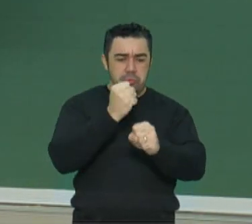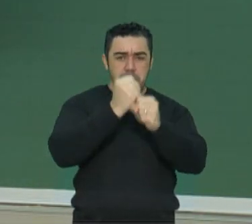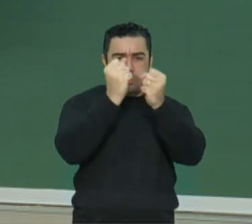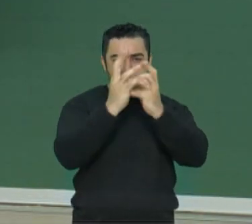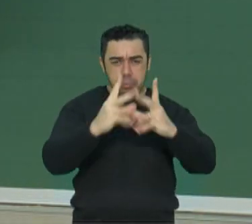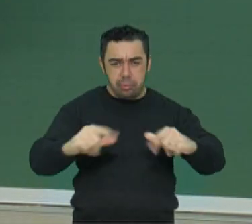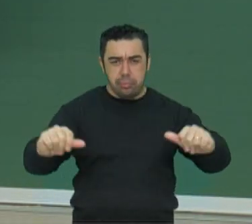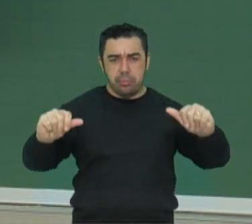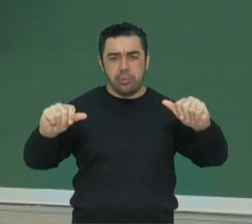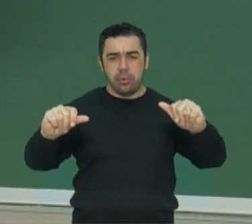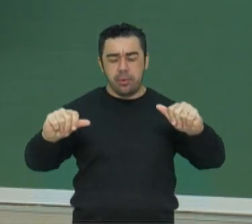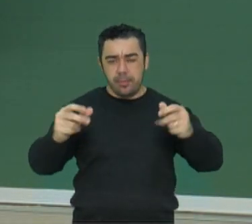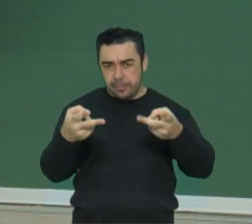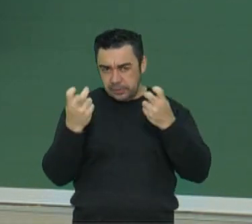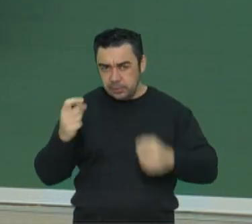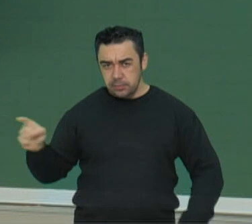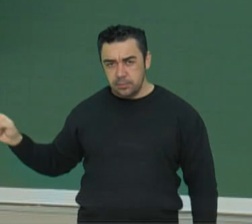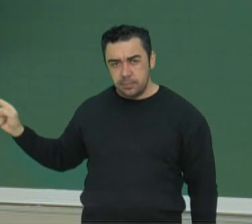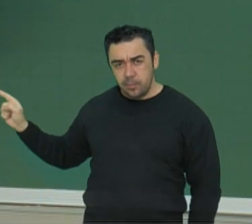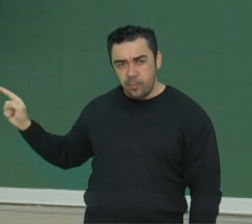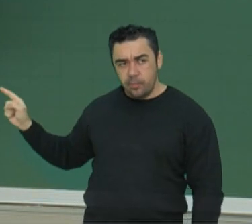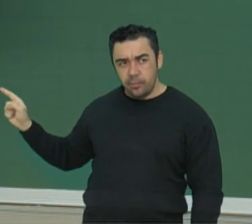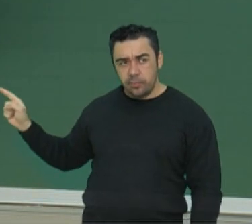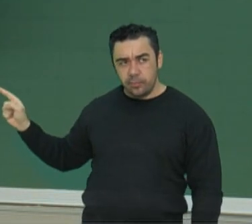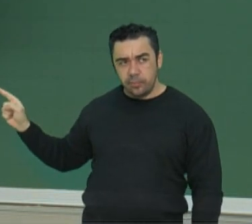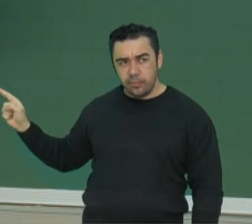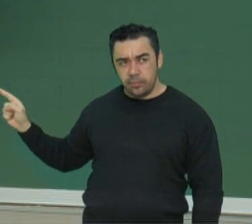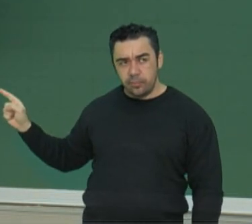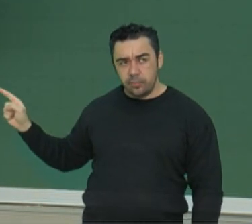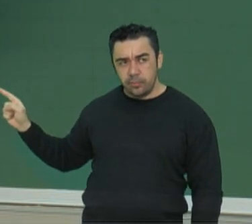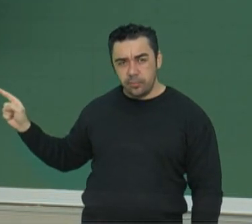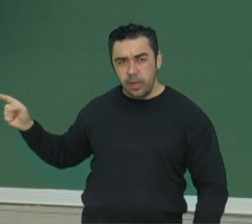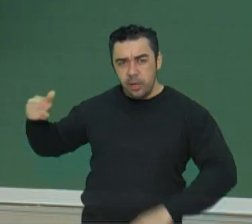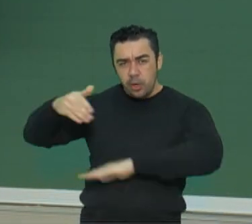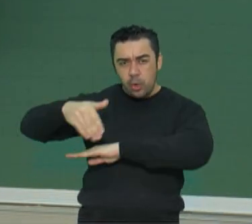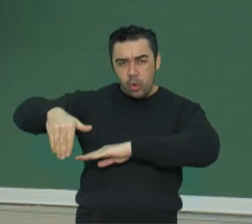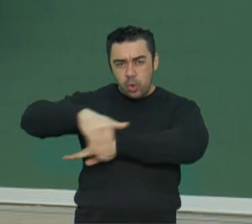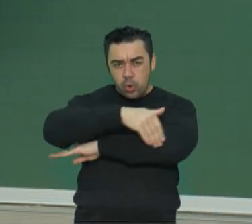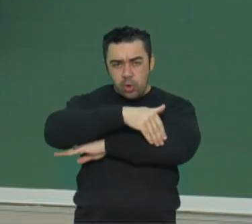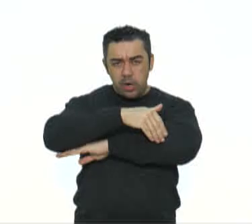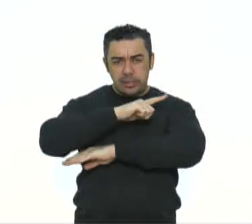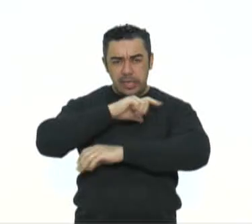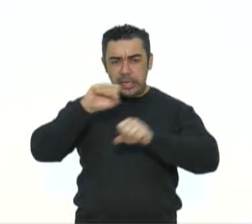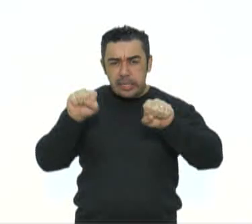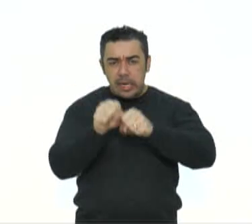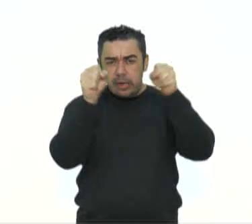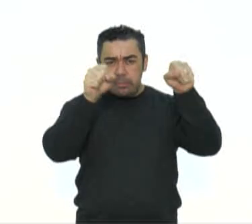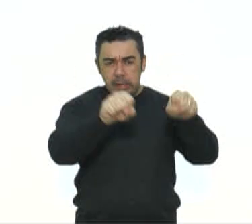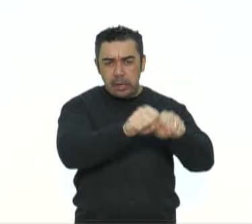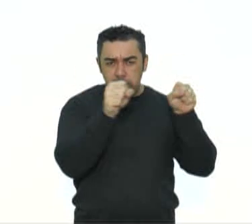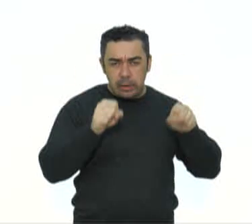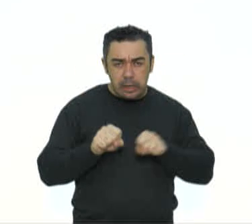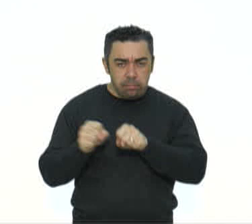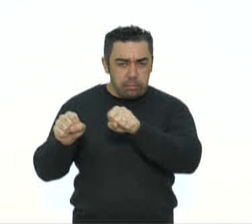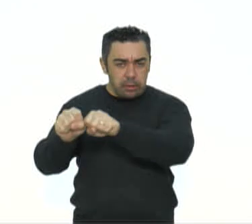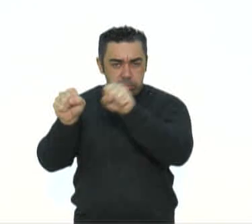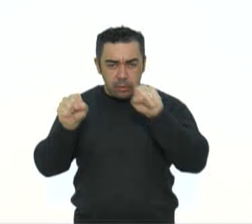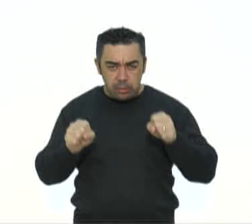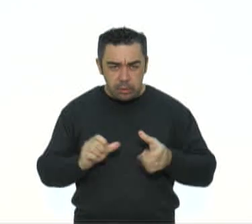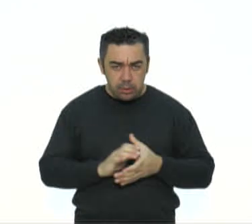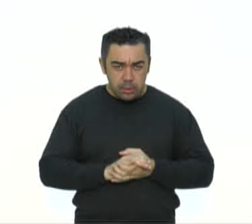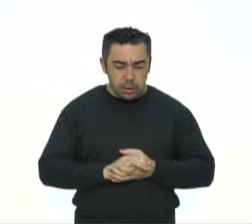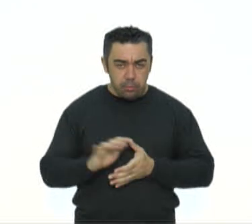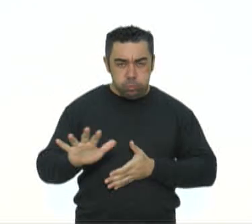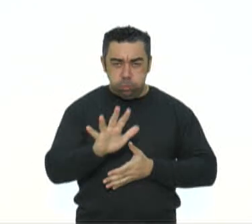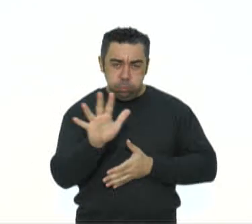ali. Então, você percebe muitas paredes quebradas, uma destruição na cidade e essa